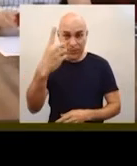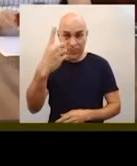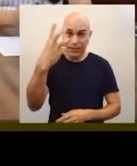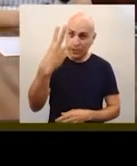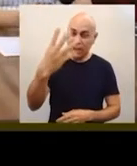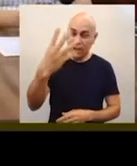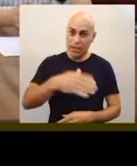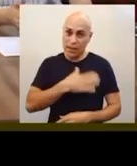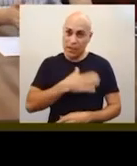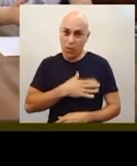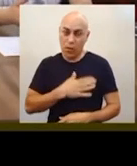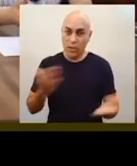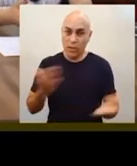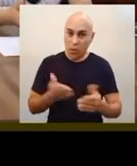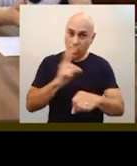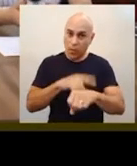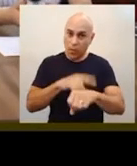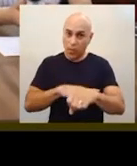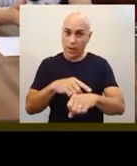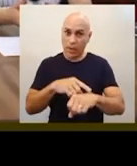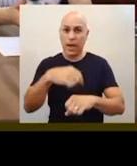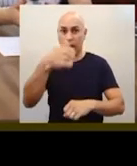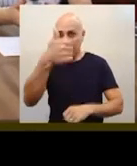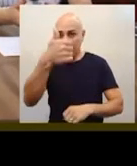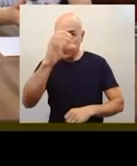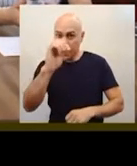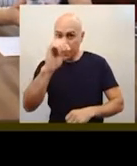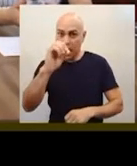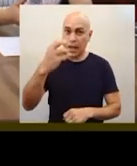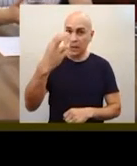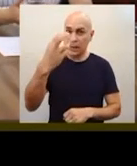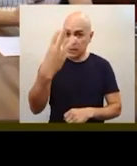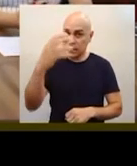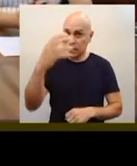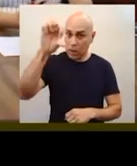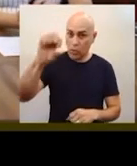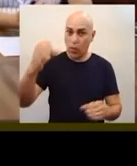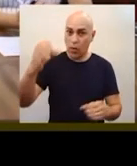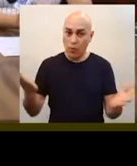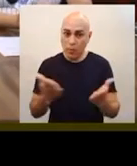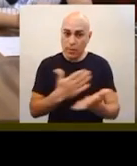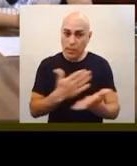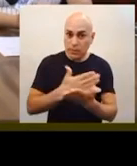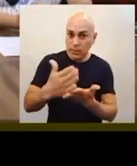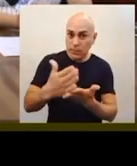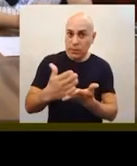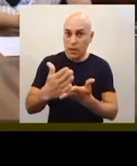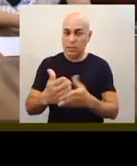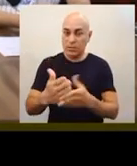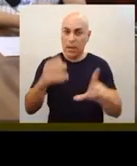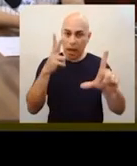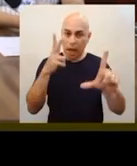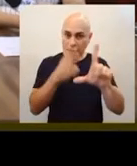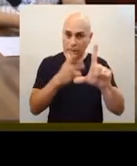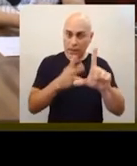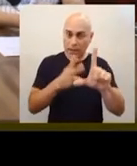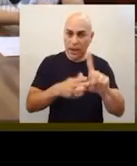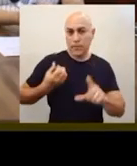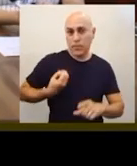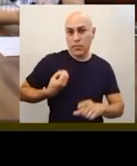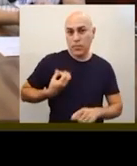Bom dia, hoje é quinta-feira, dia 13 de agosto, agora são 10 horas e 39 minutos,